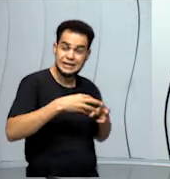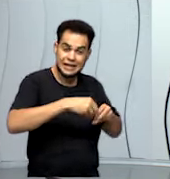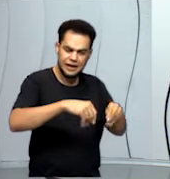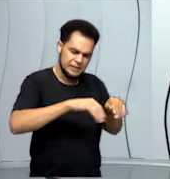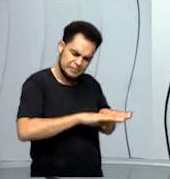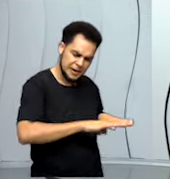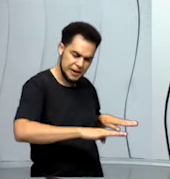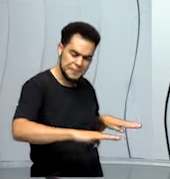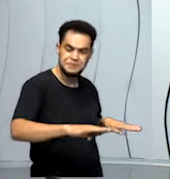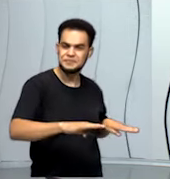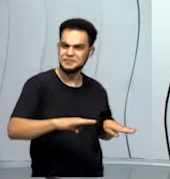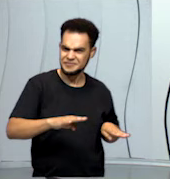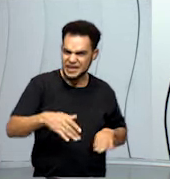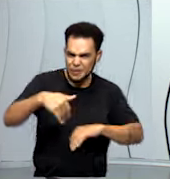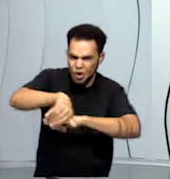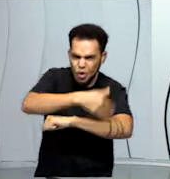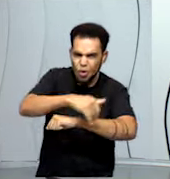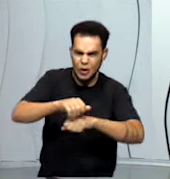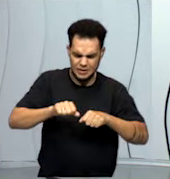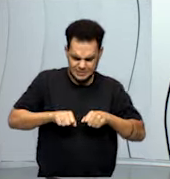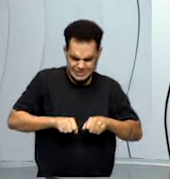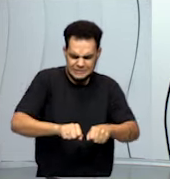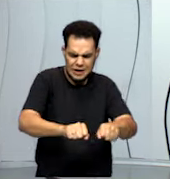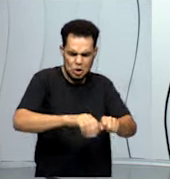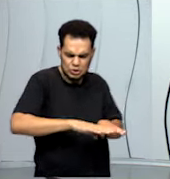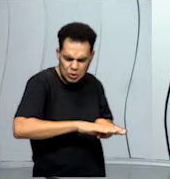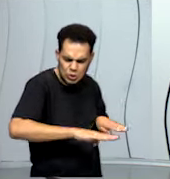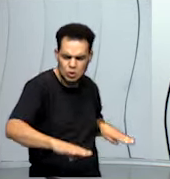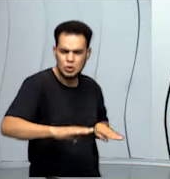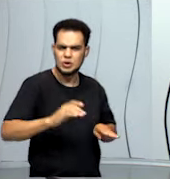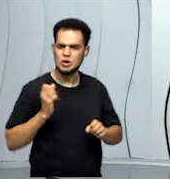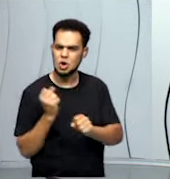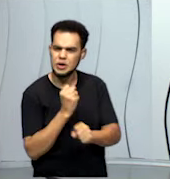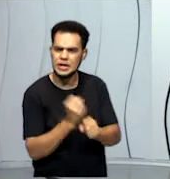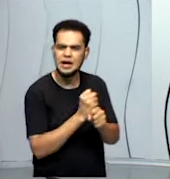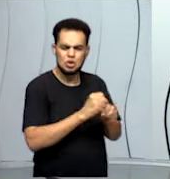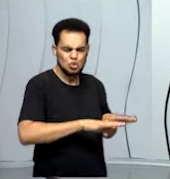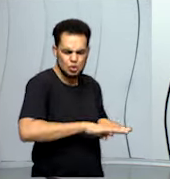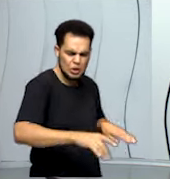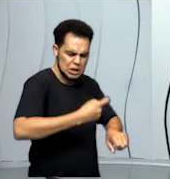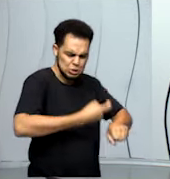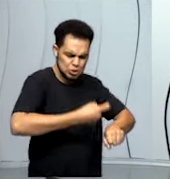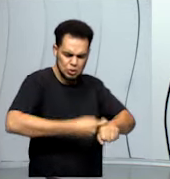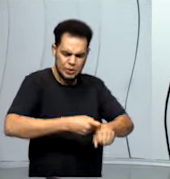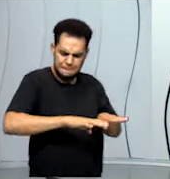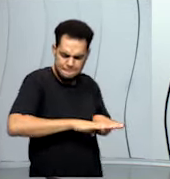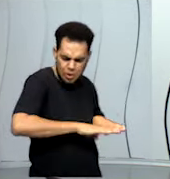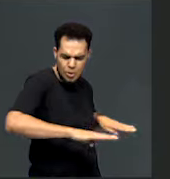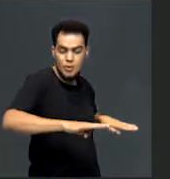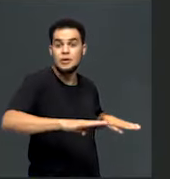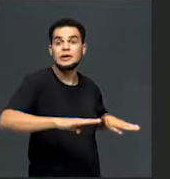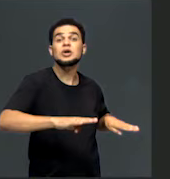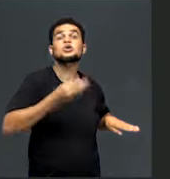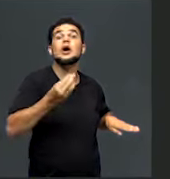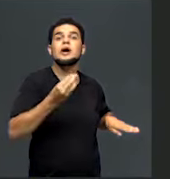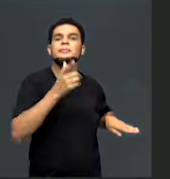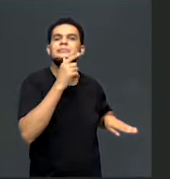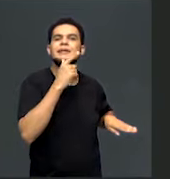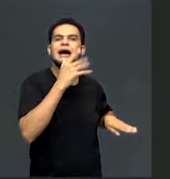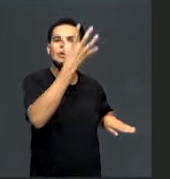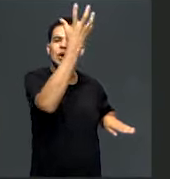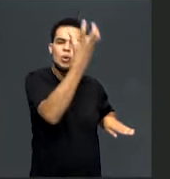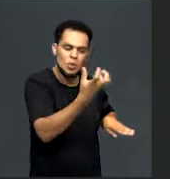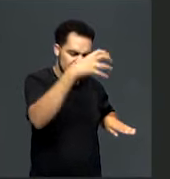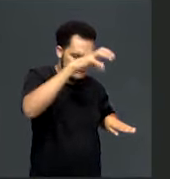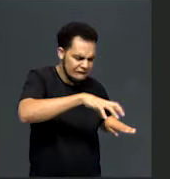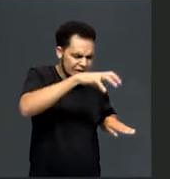exemplo, a gente asfalta, põe cimento, quando a gente faz isso, a gente compromete a infiltração da